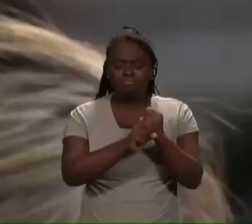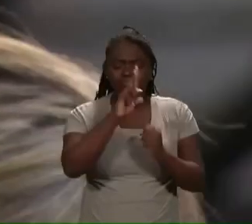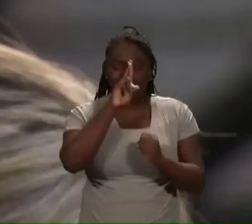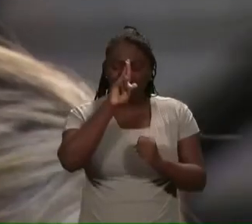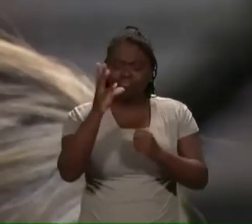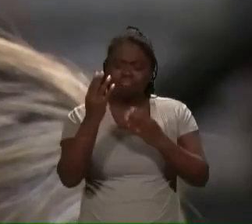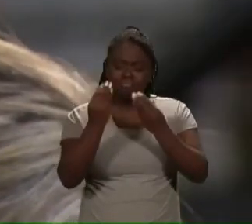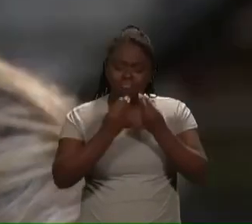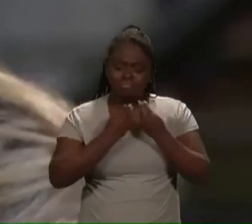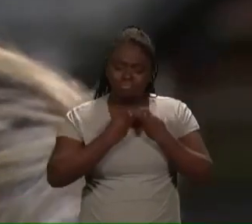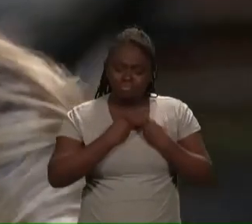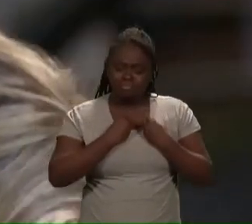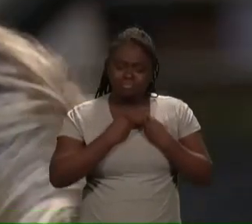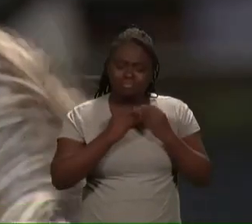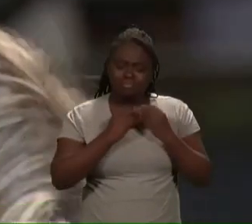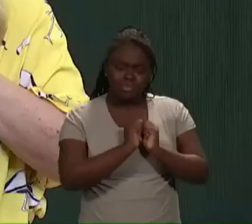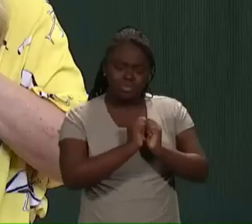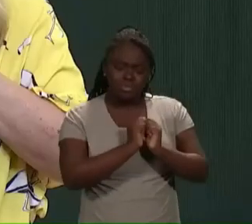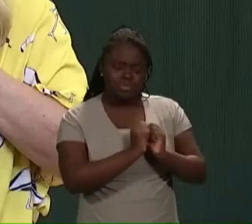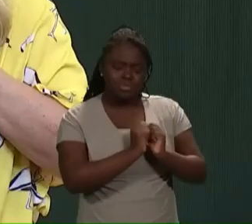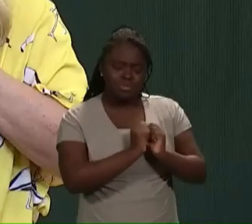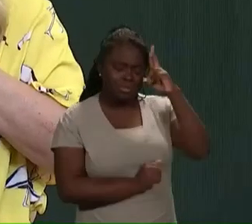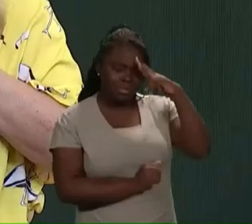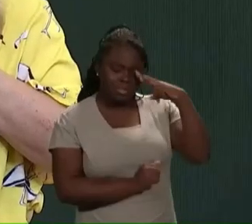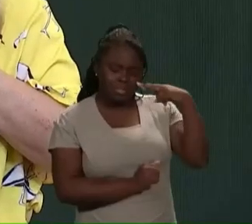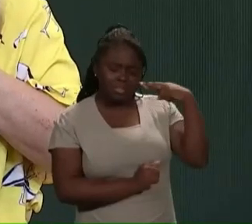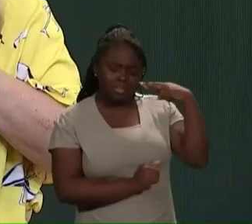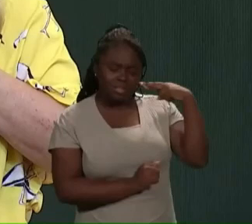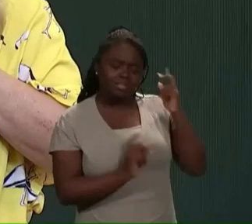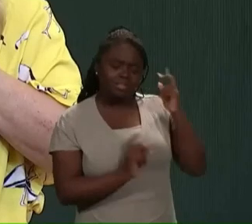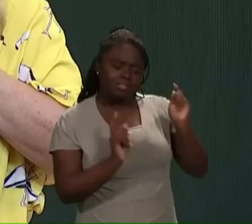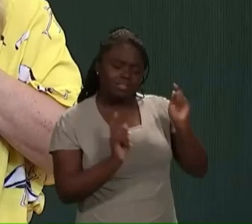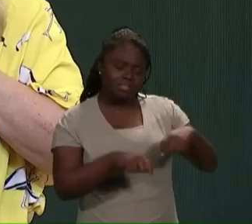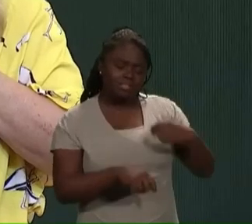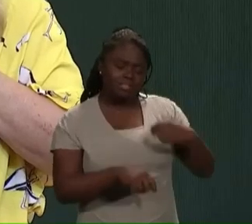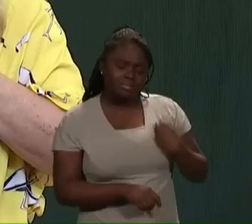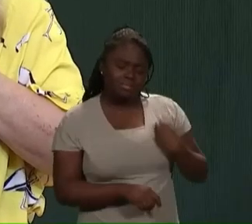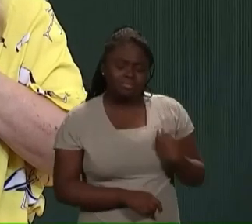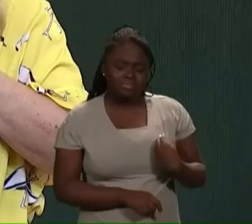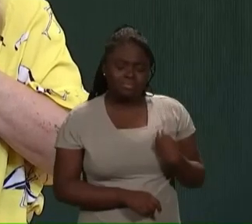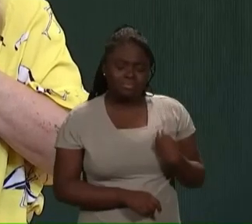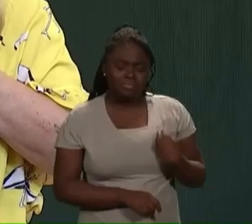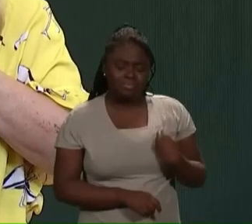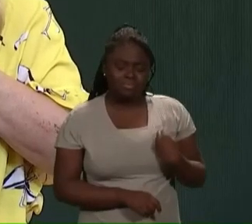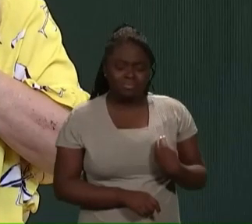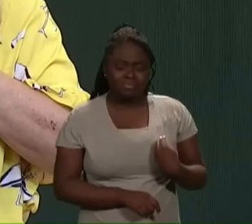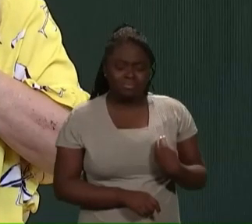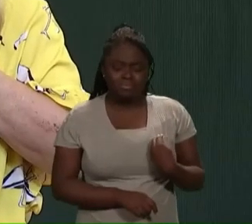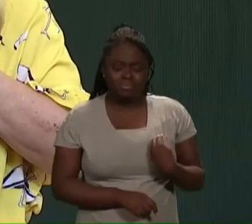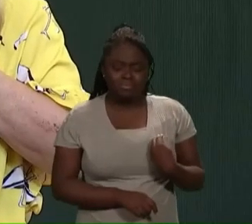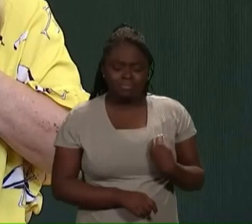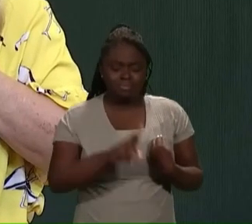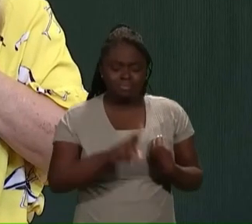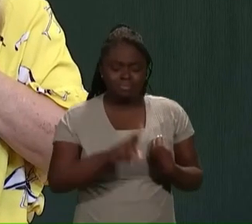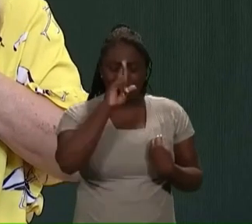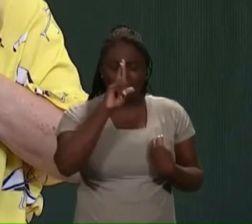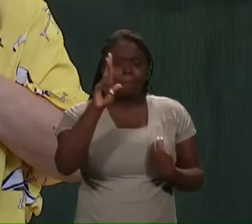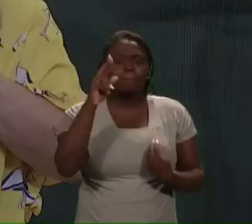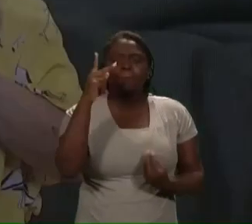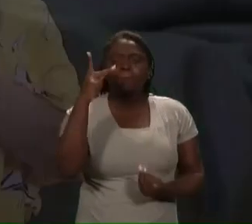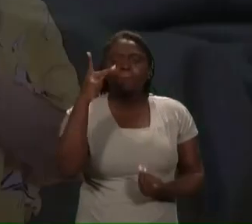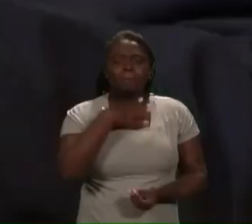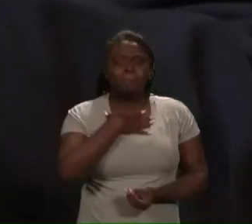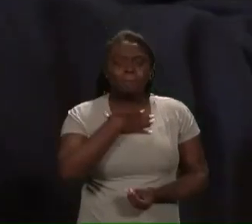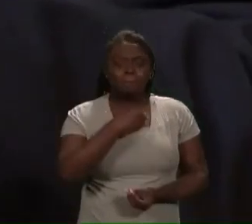Que ao lado da Renata, Pai, eu possa viver, Pai. Senhor, que teus filhos caminhem